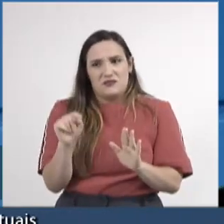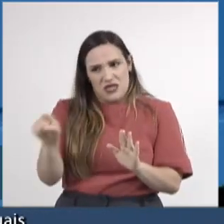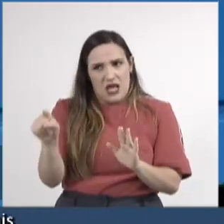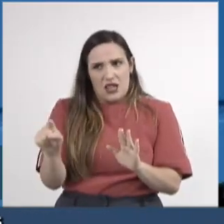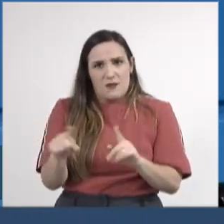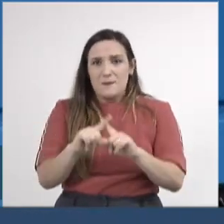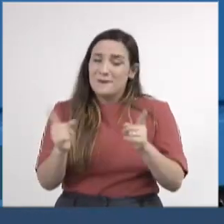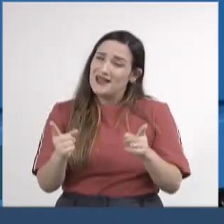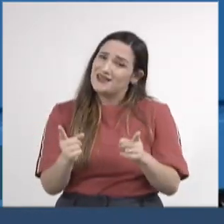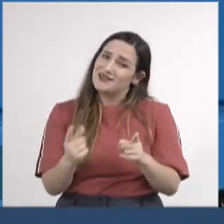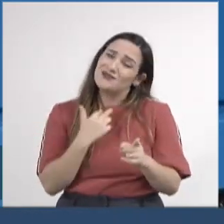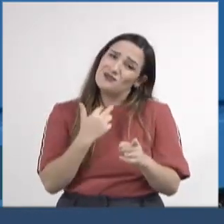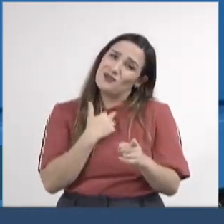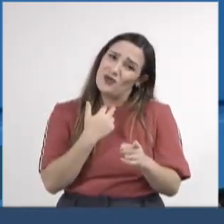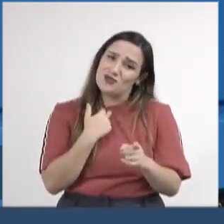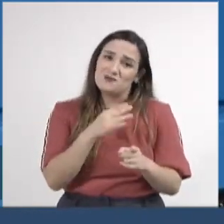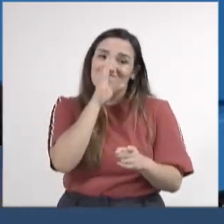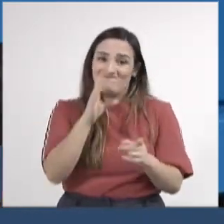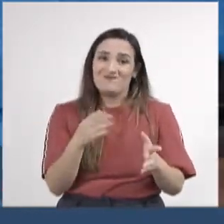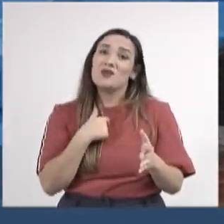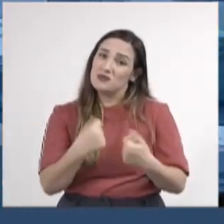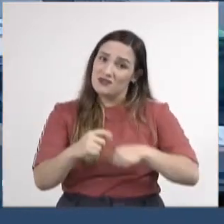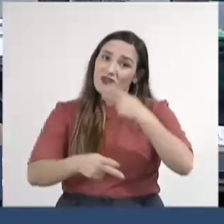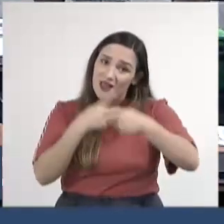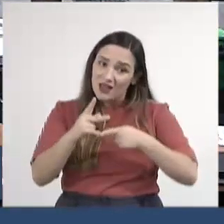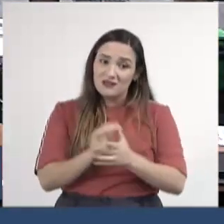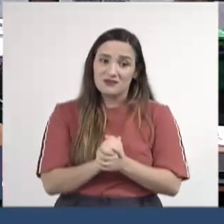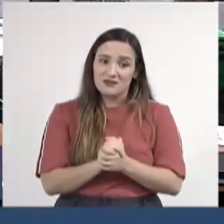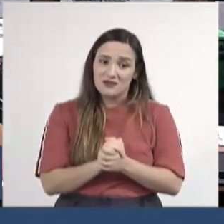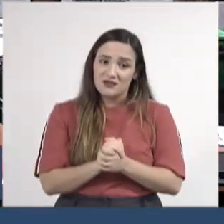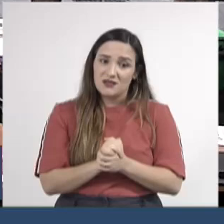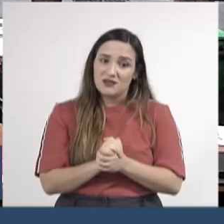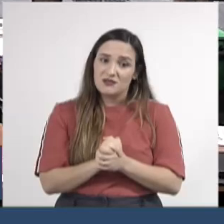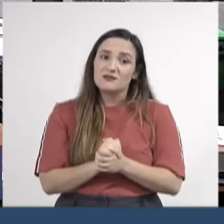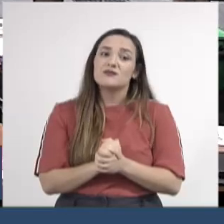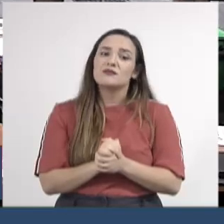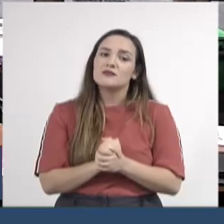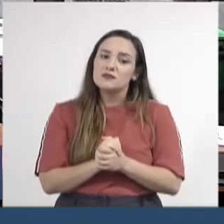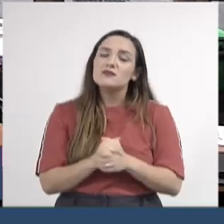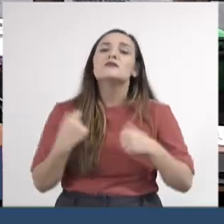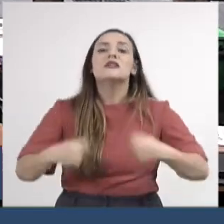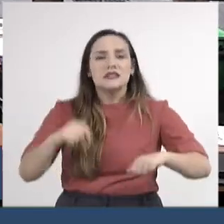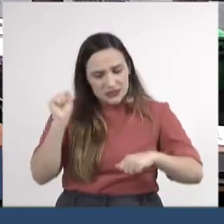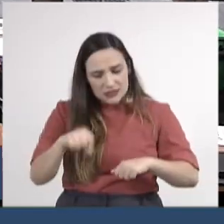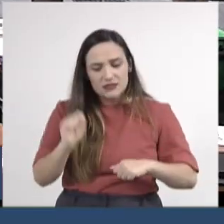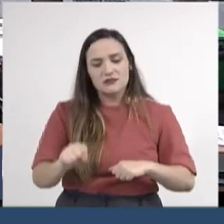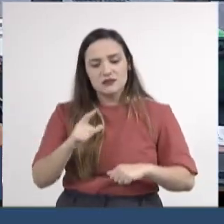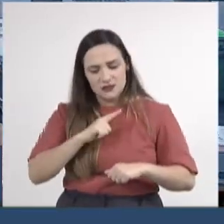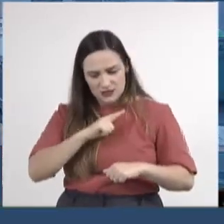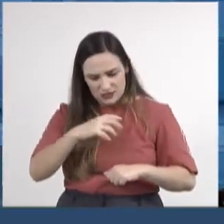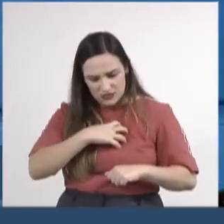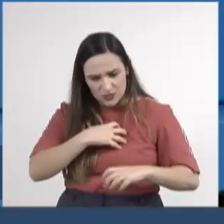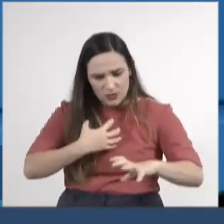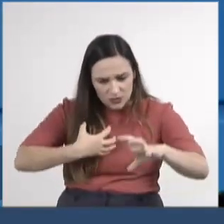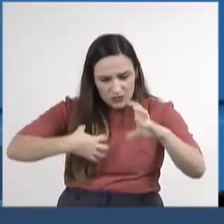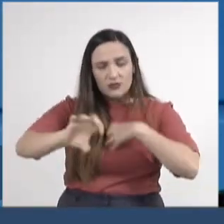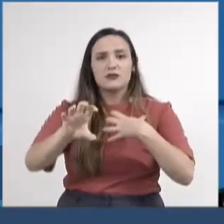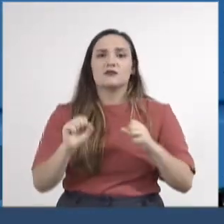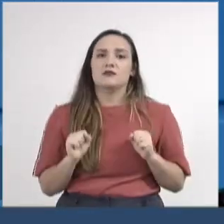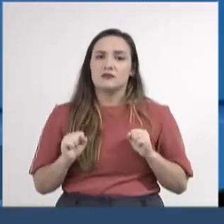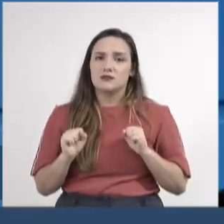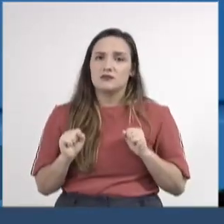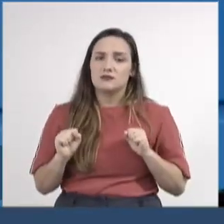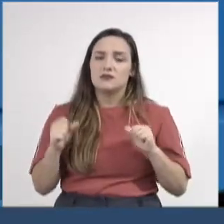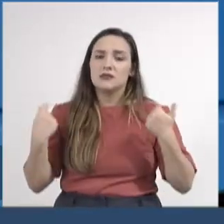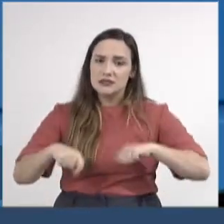deixar deputado Pedro Kemp de dizer à Vossa Excelência que mais do que nunca é preciso que nós tenhamos esse espírito de empatia, é